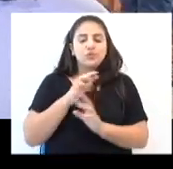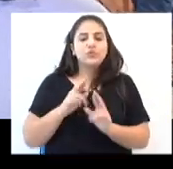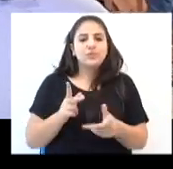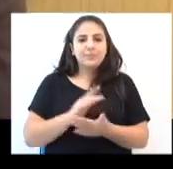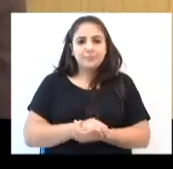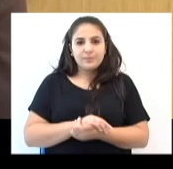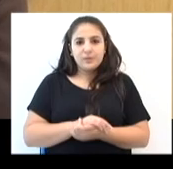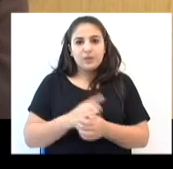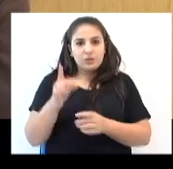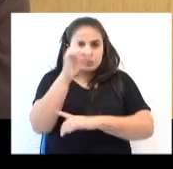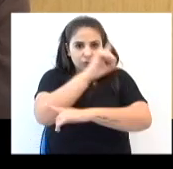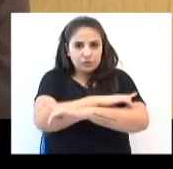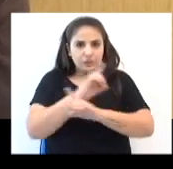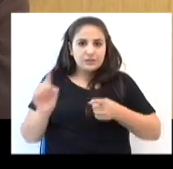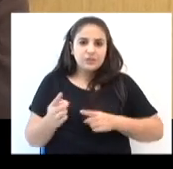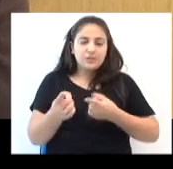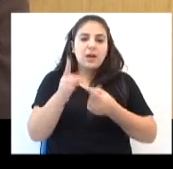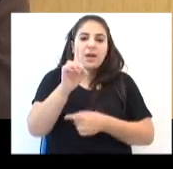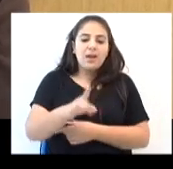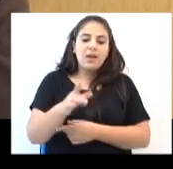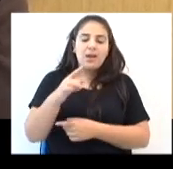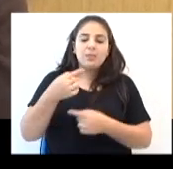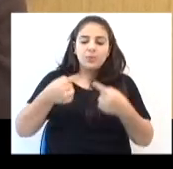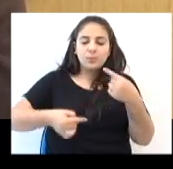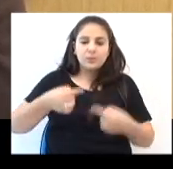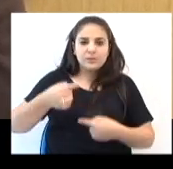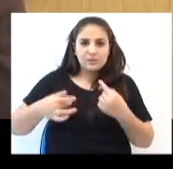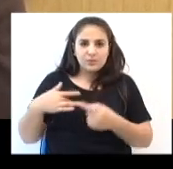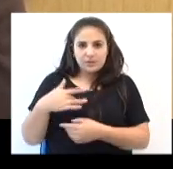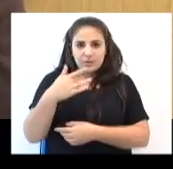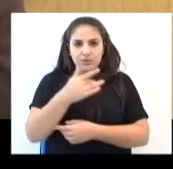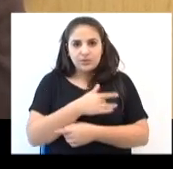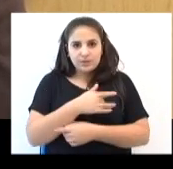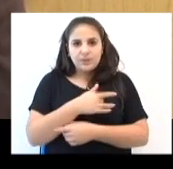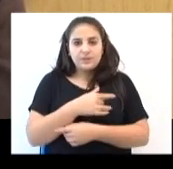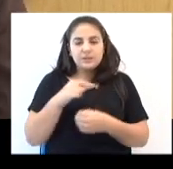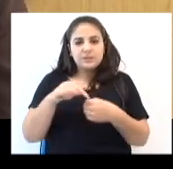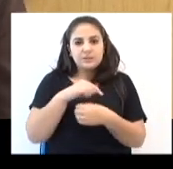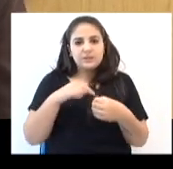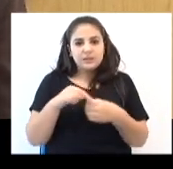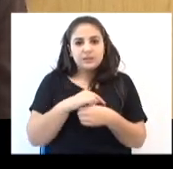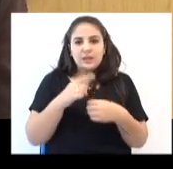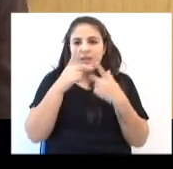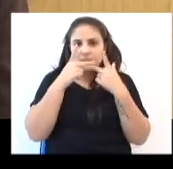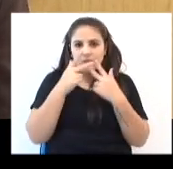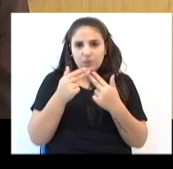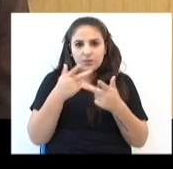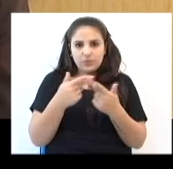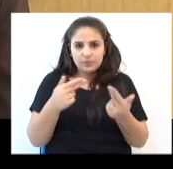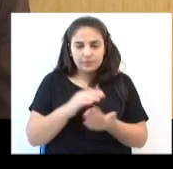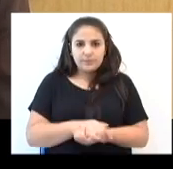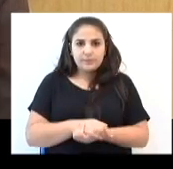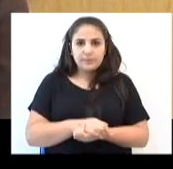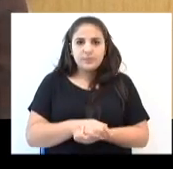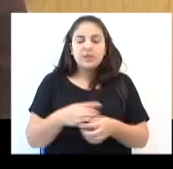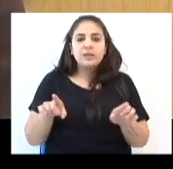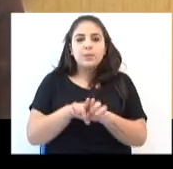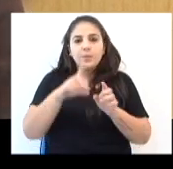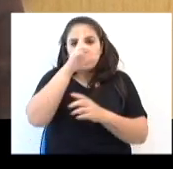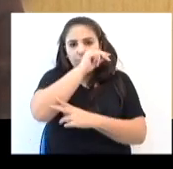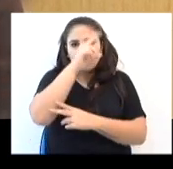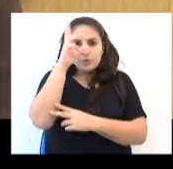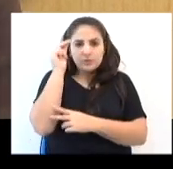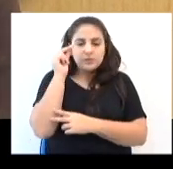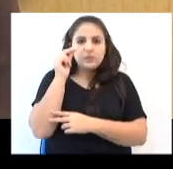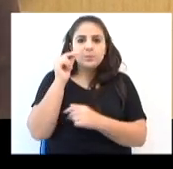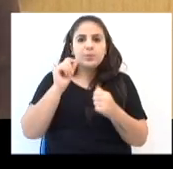no organismo. O Dia do Desafio é uma competição saudável entre cidades do mesmo porte populacional. Vence